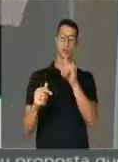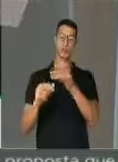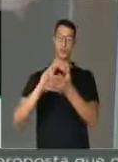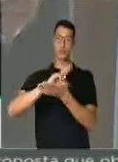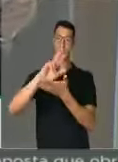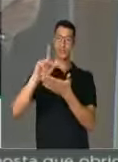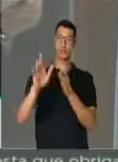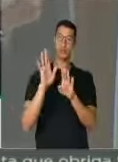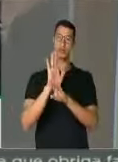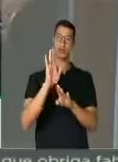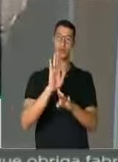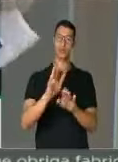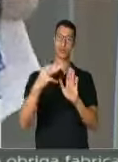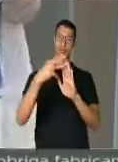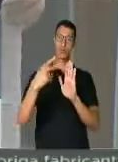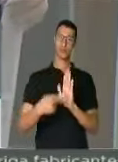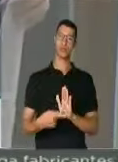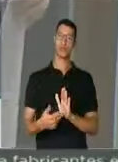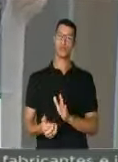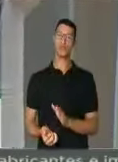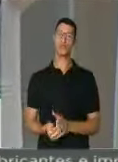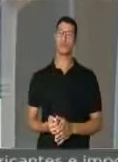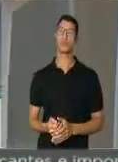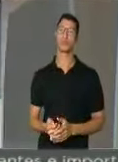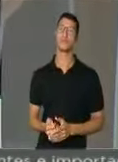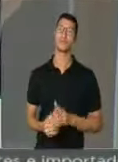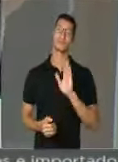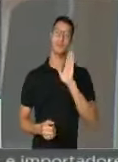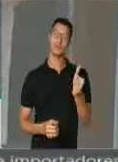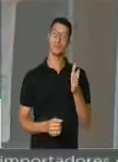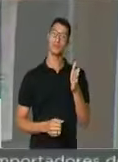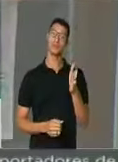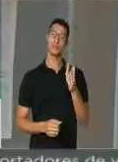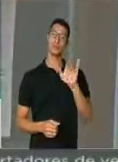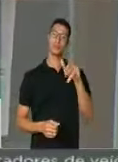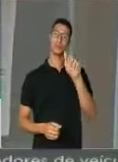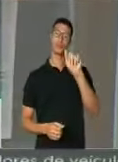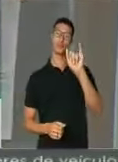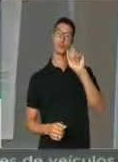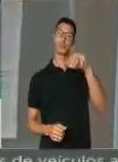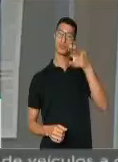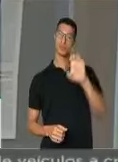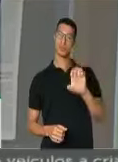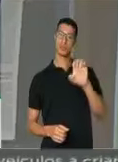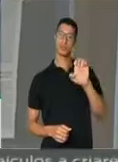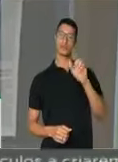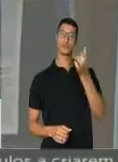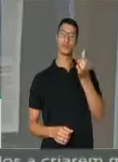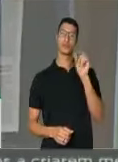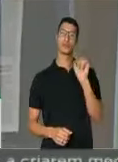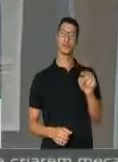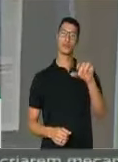vários dos beneficiários da medida provisória. Jaime Zaminhan, 6